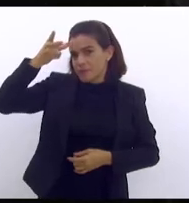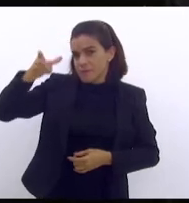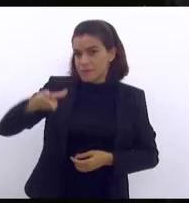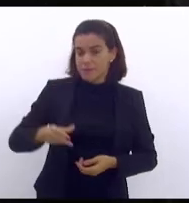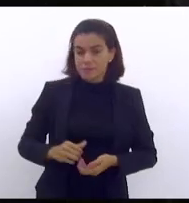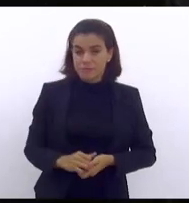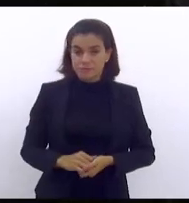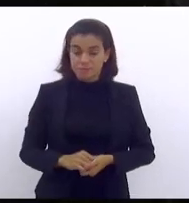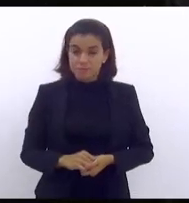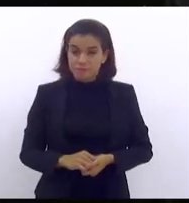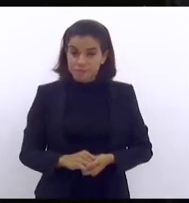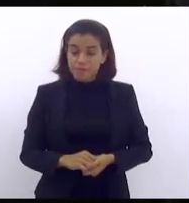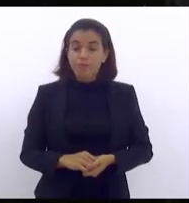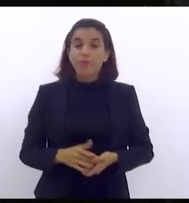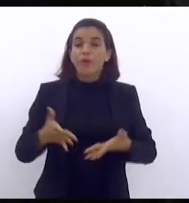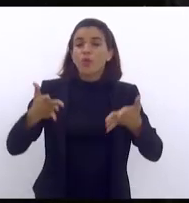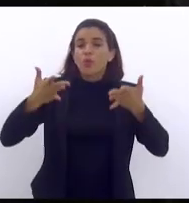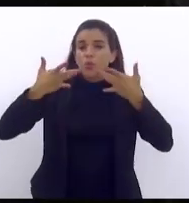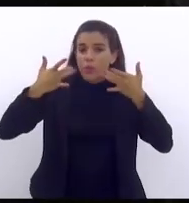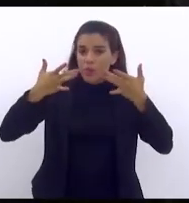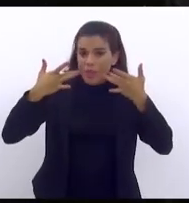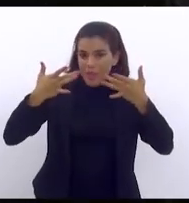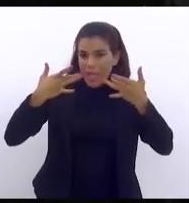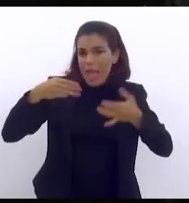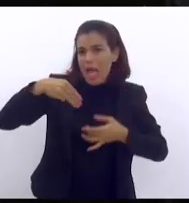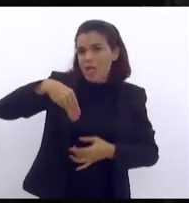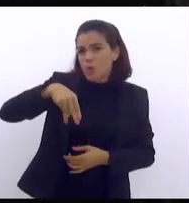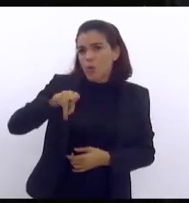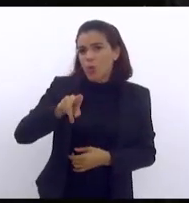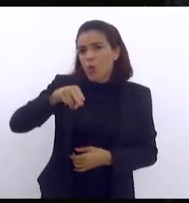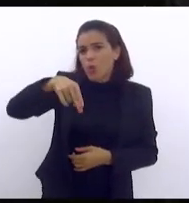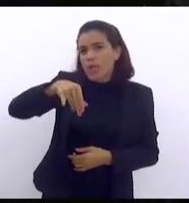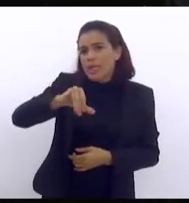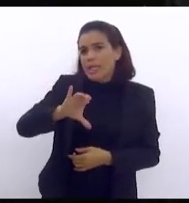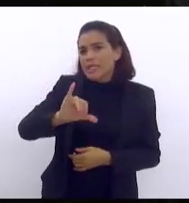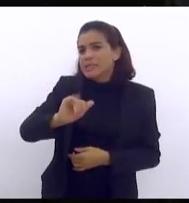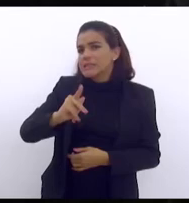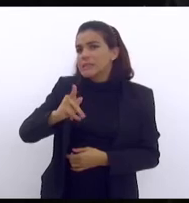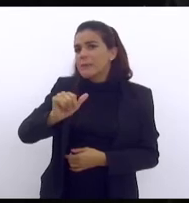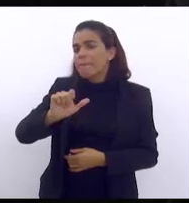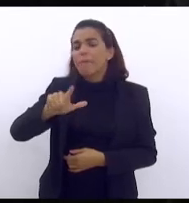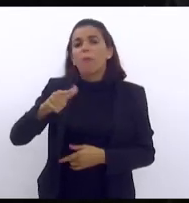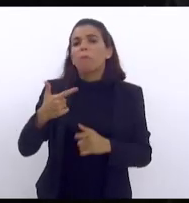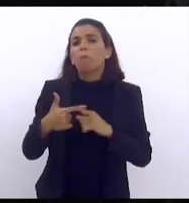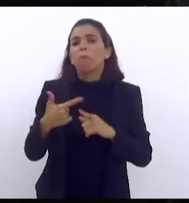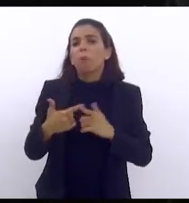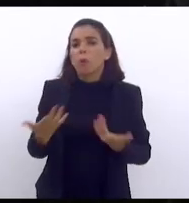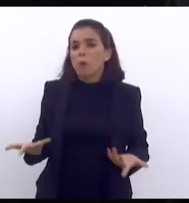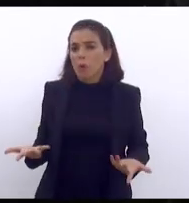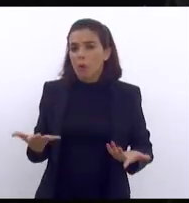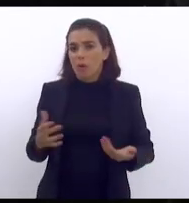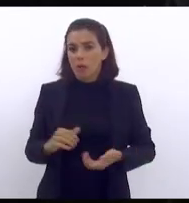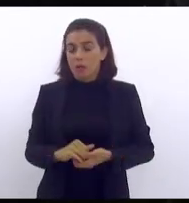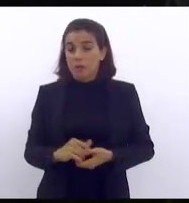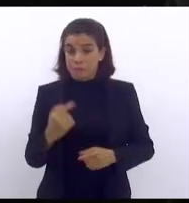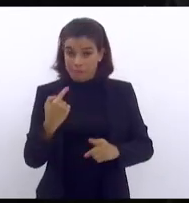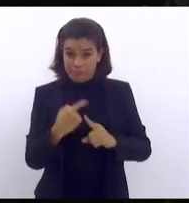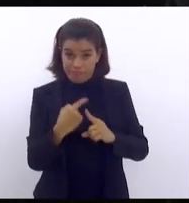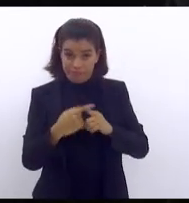teatro ela chamasse teatro municipal por que deputado Valdade Serra porque o teatro municipal